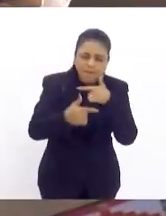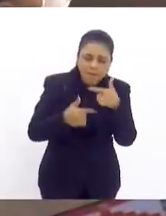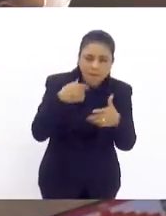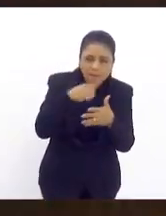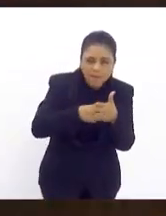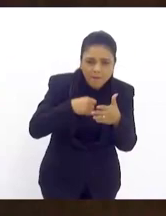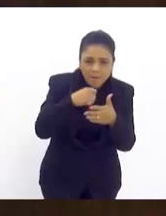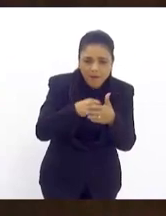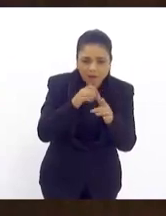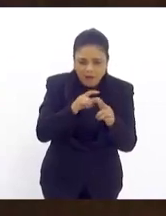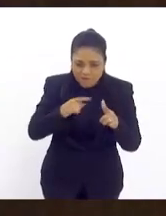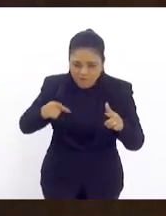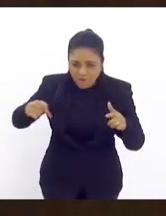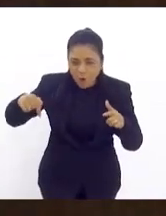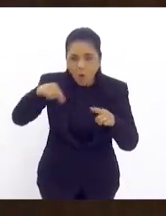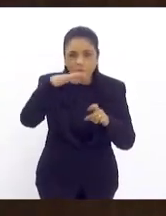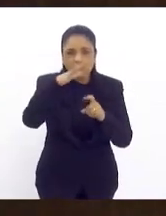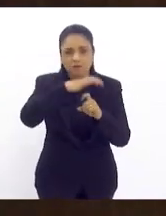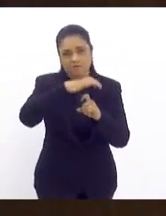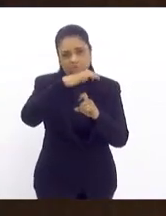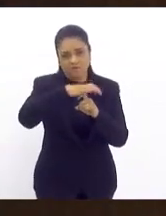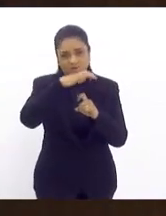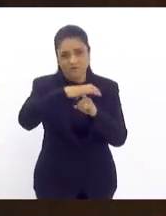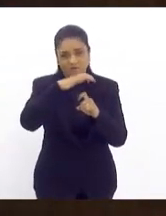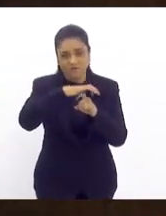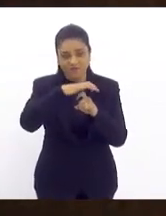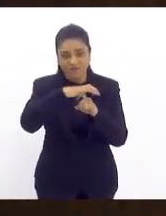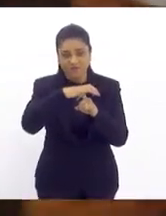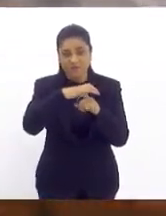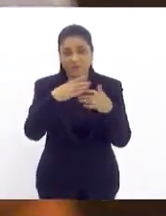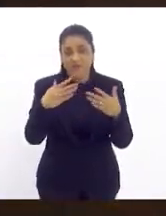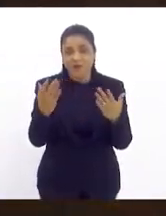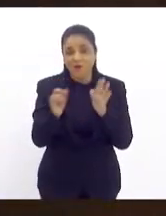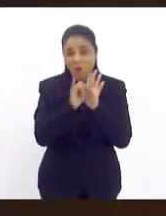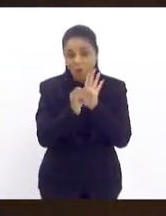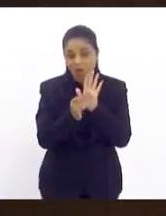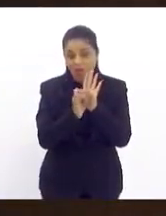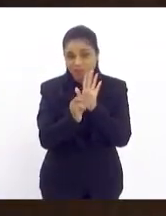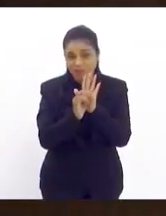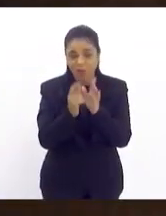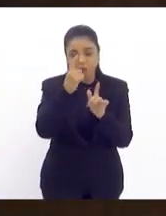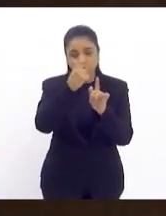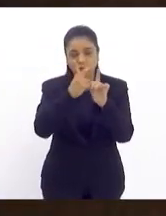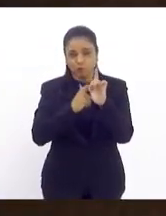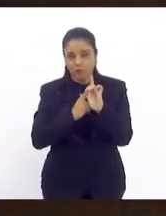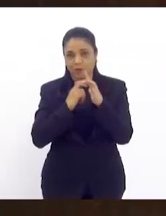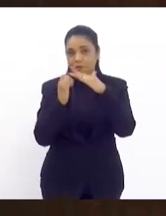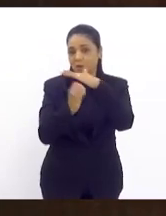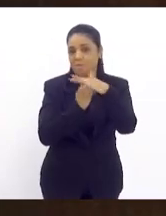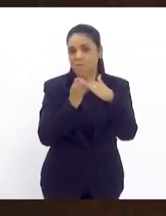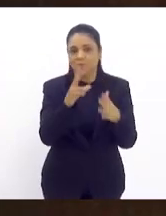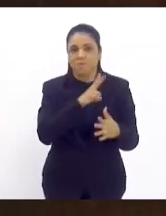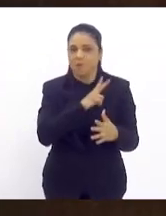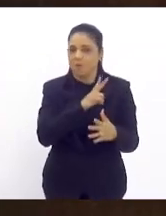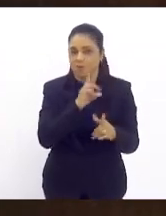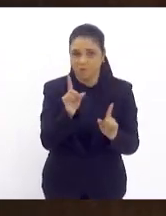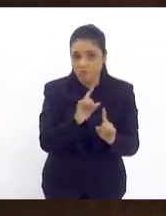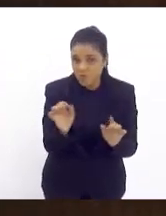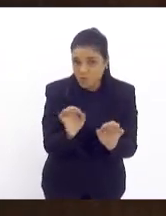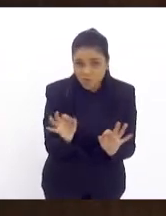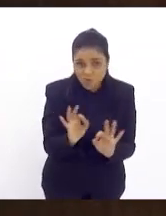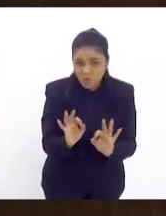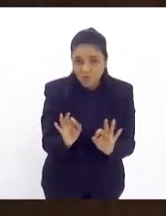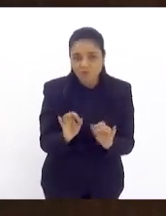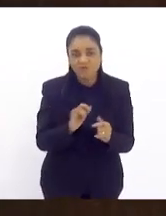de São Cristóvão. e, graças a Deus, o edital foi suspenso, graças a Deus, a união e a